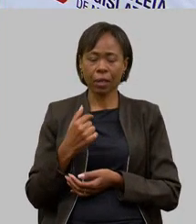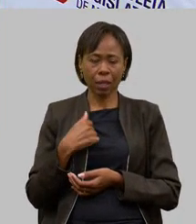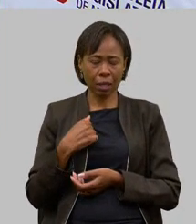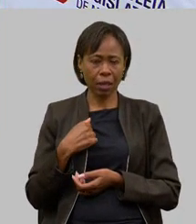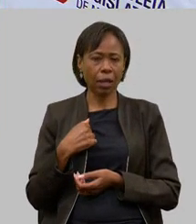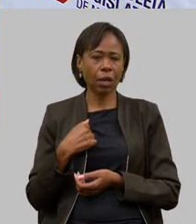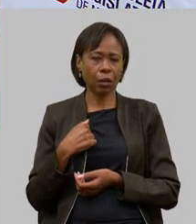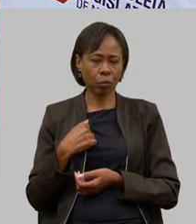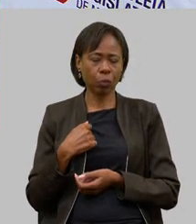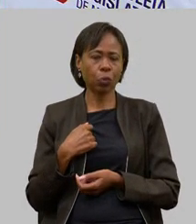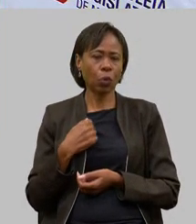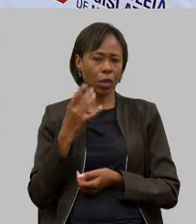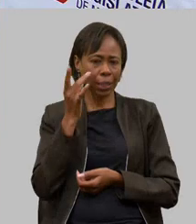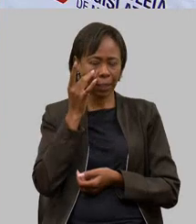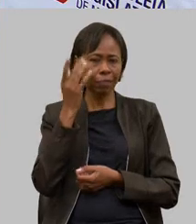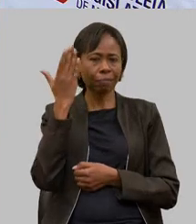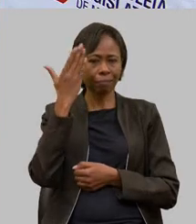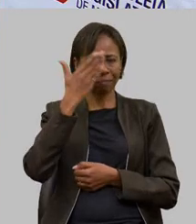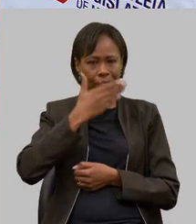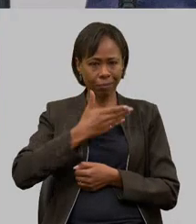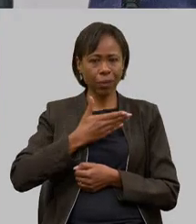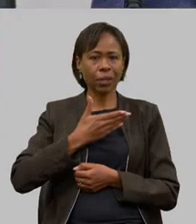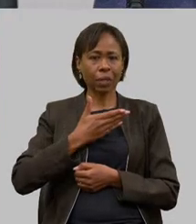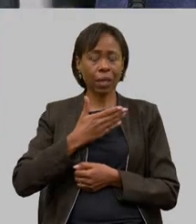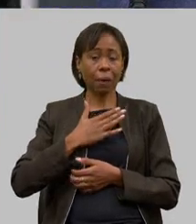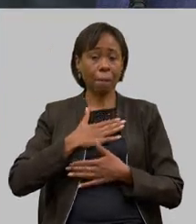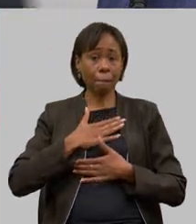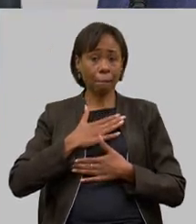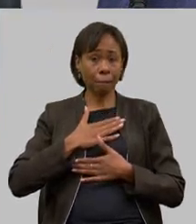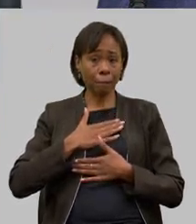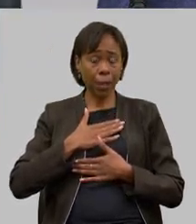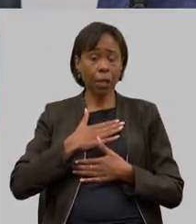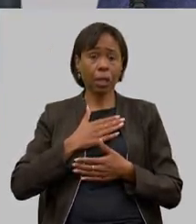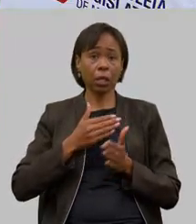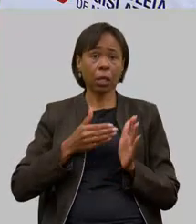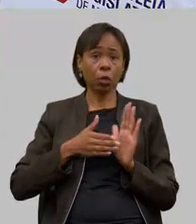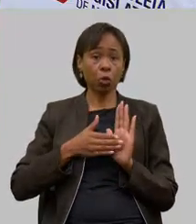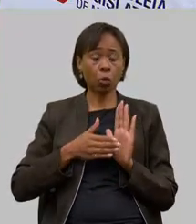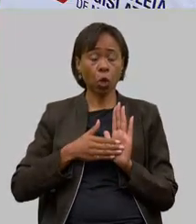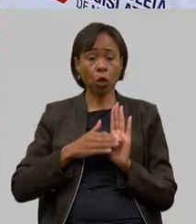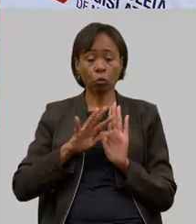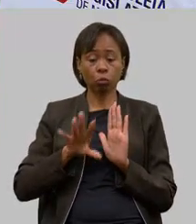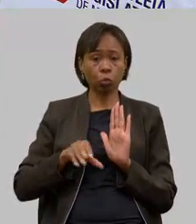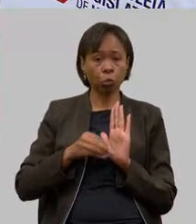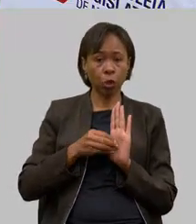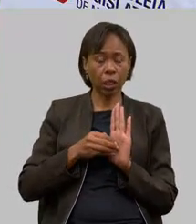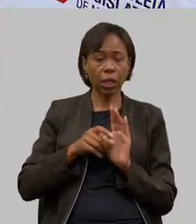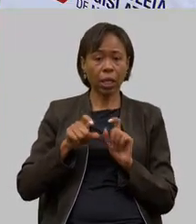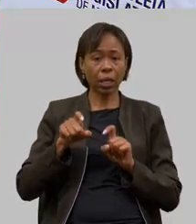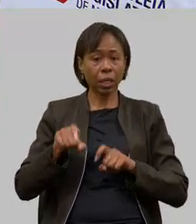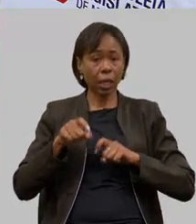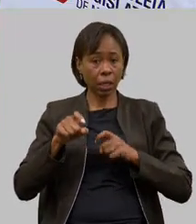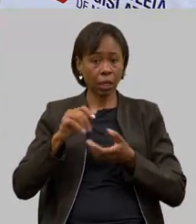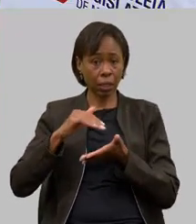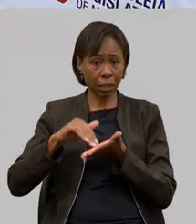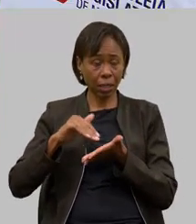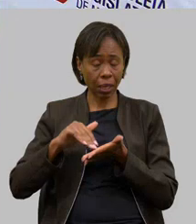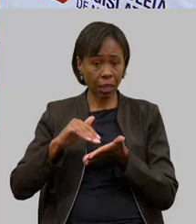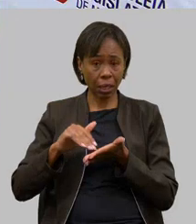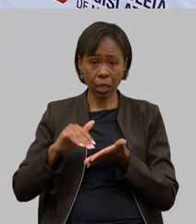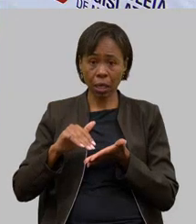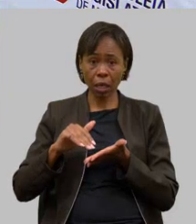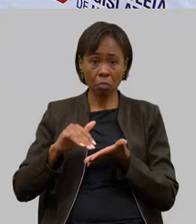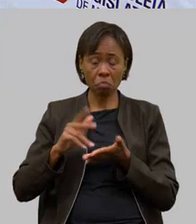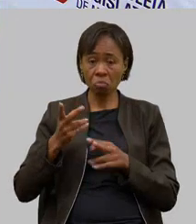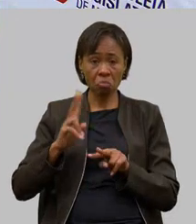sou a maior testemunha disso minhas emendas da secretaria de agricultura não garra uma